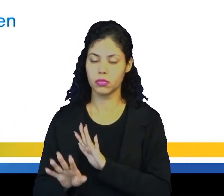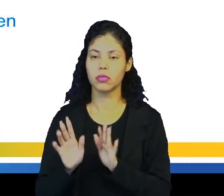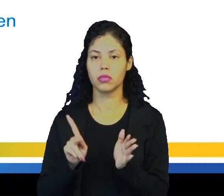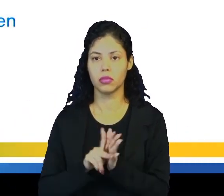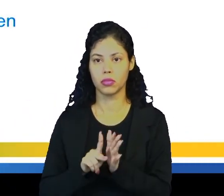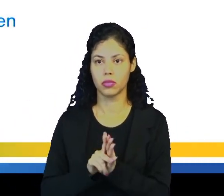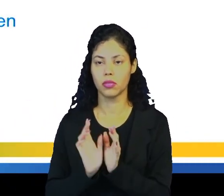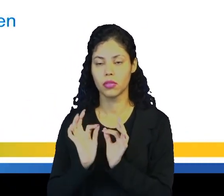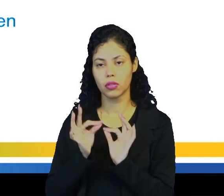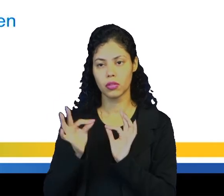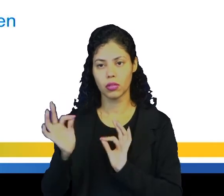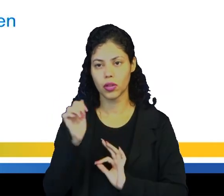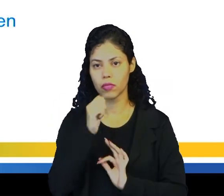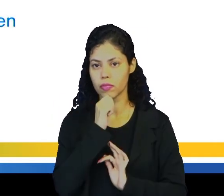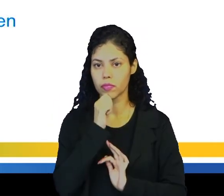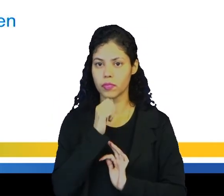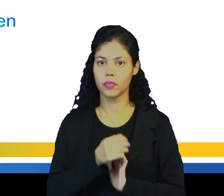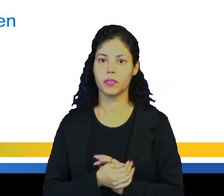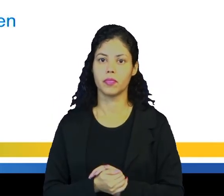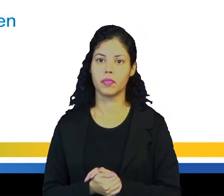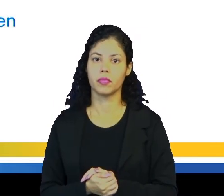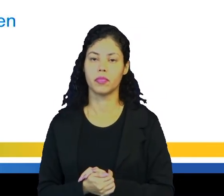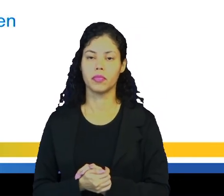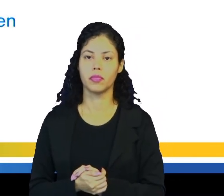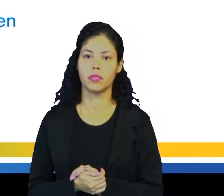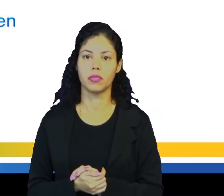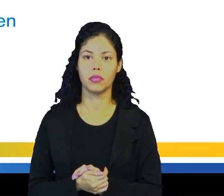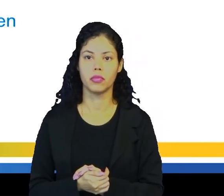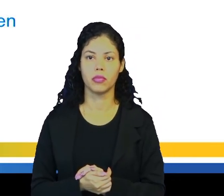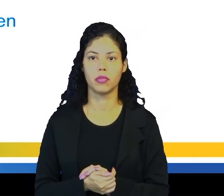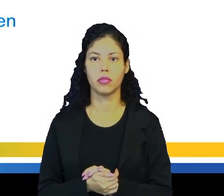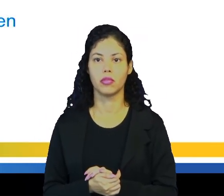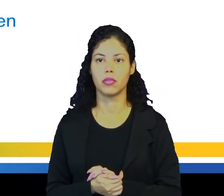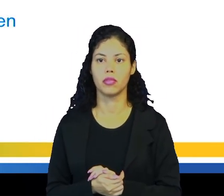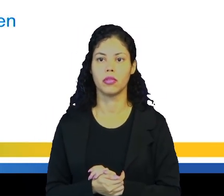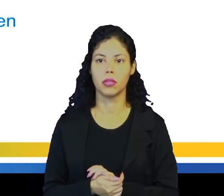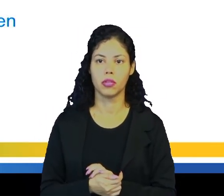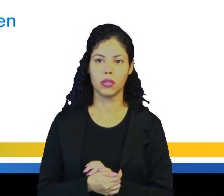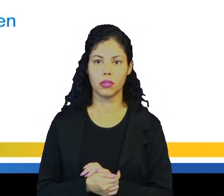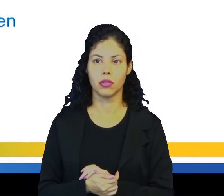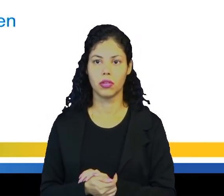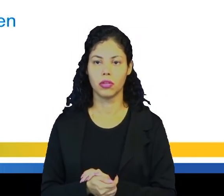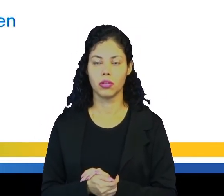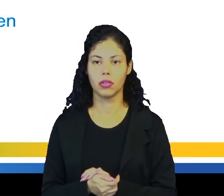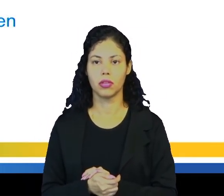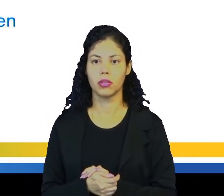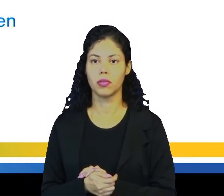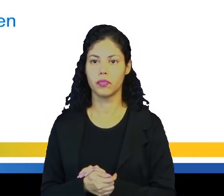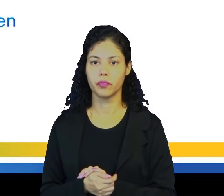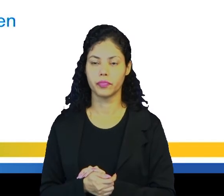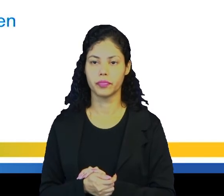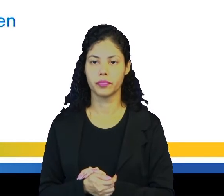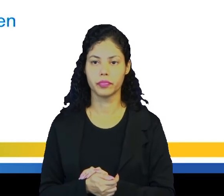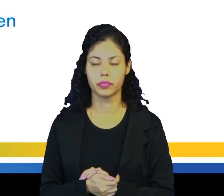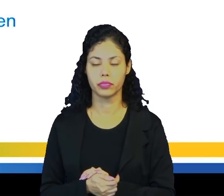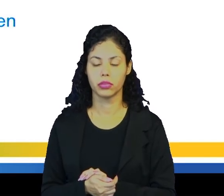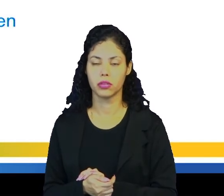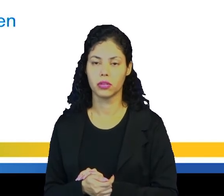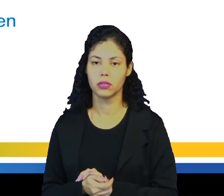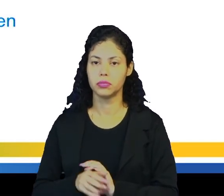frase mais longa. Por exemplo, a few people, not more than 10, had already arrived.